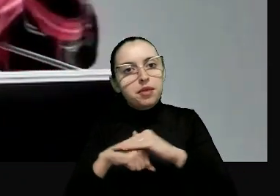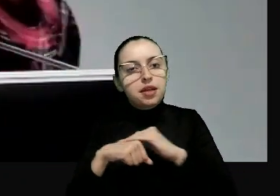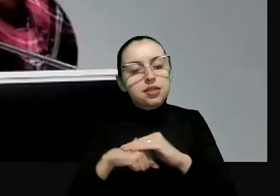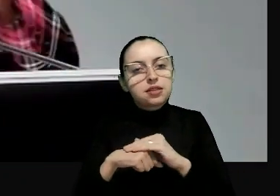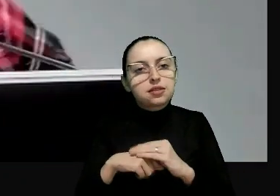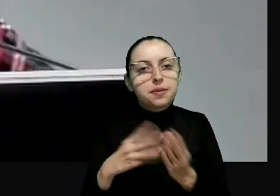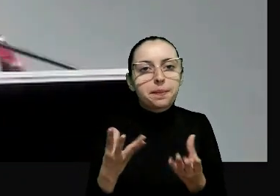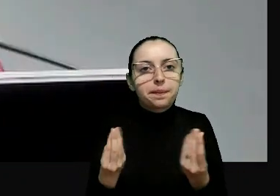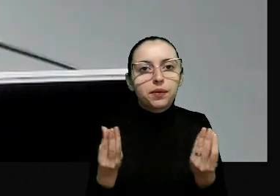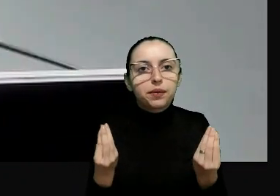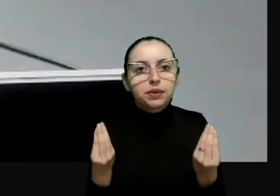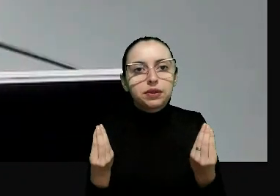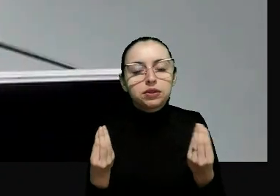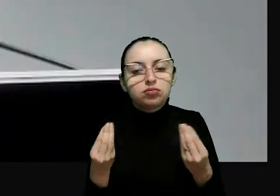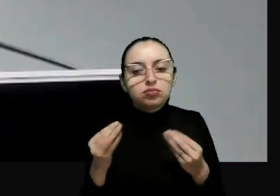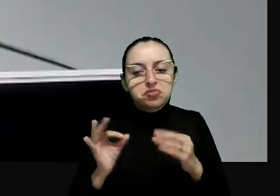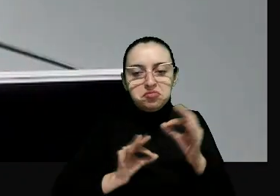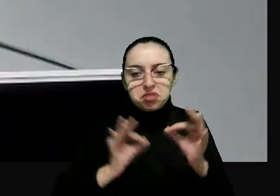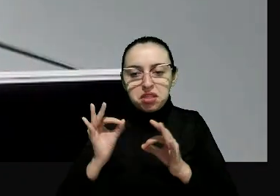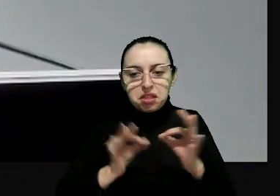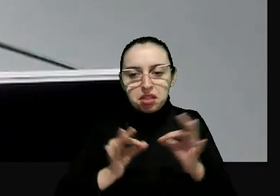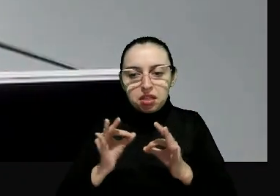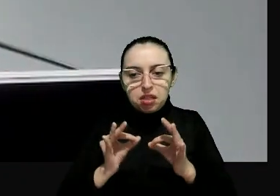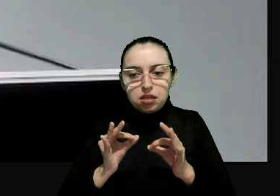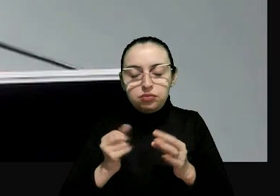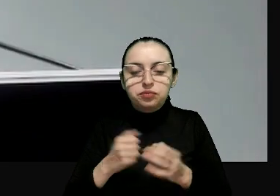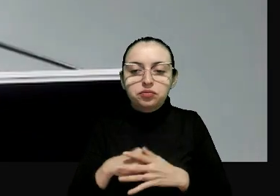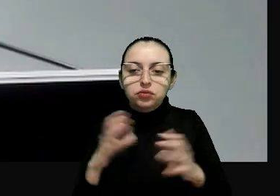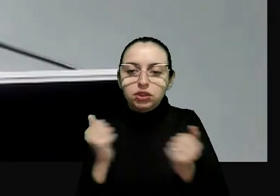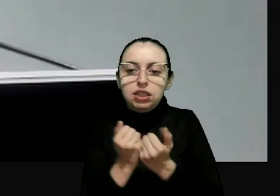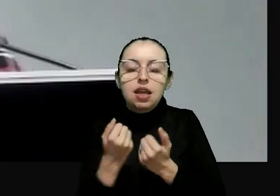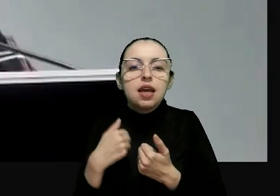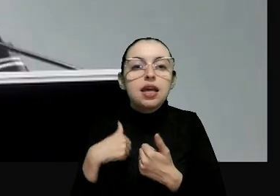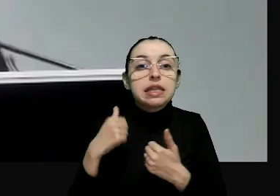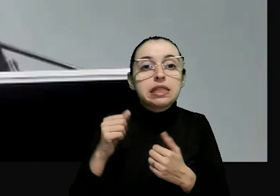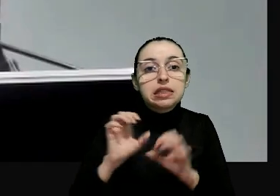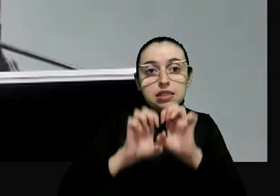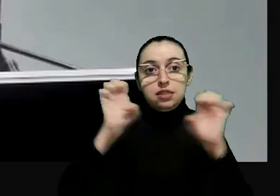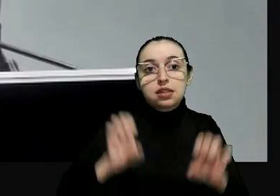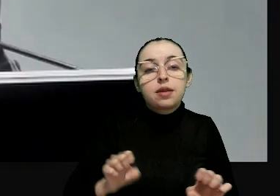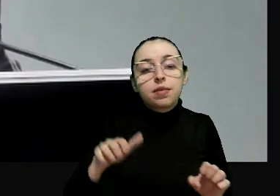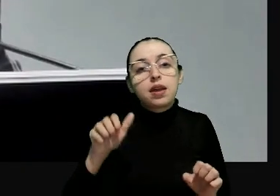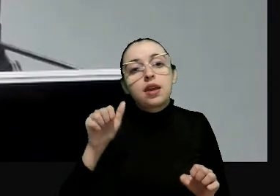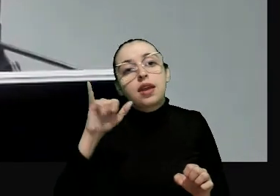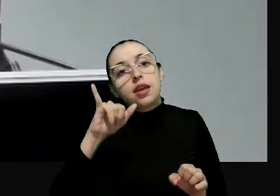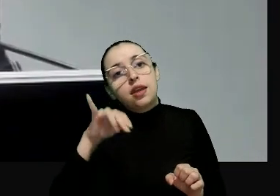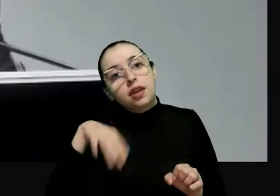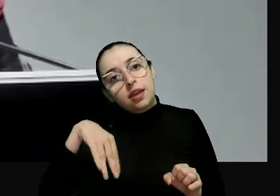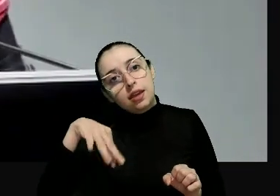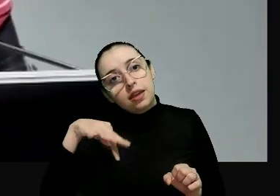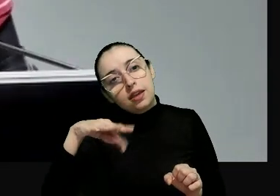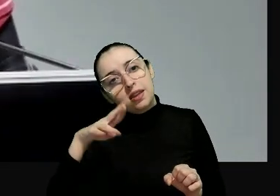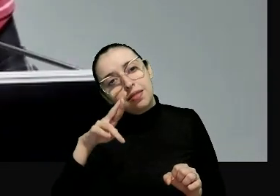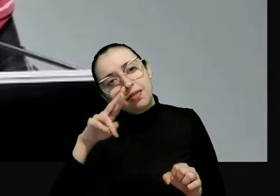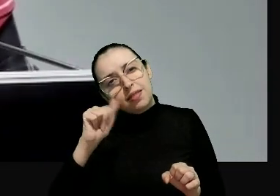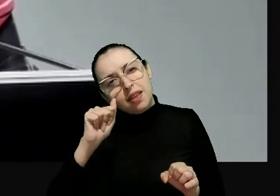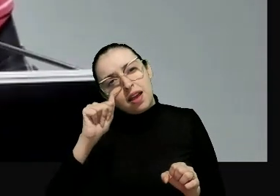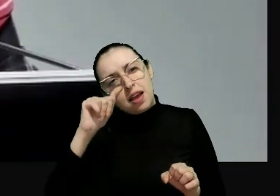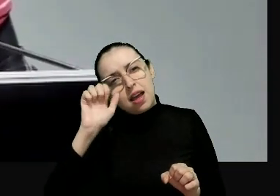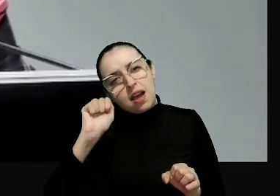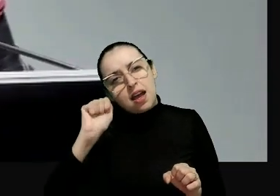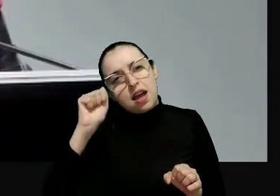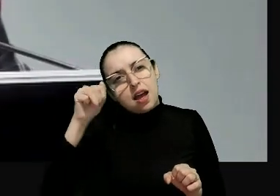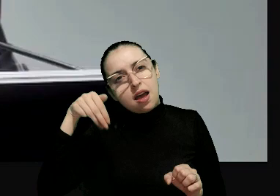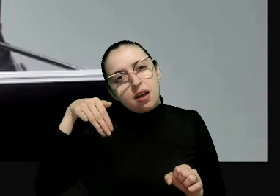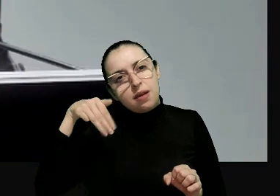maneira muito alinhada com o sistema inter-americano. Quais são elas? O sistema inter-americano, eu pude experimentá-lo